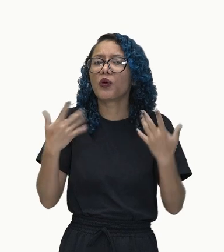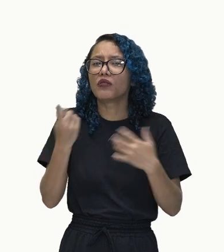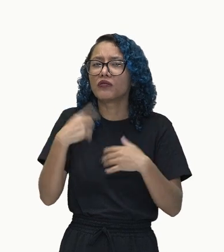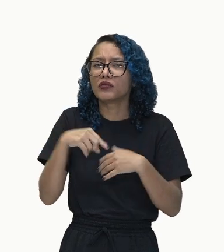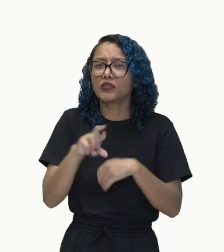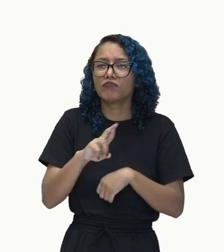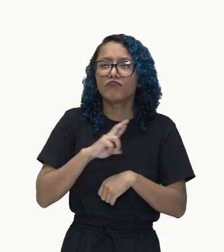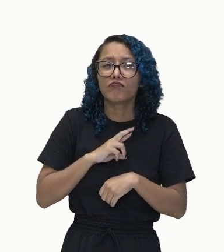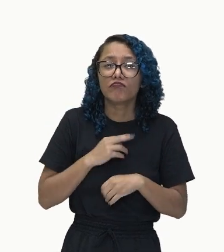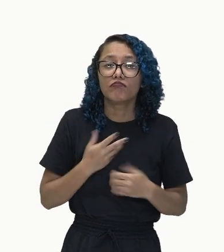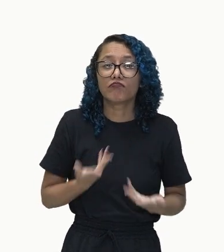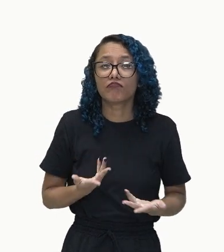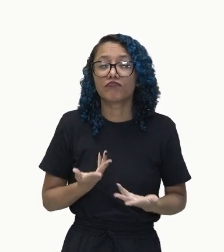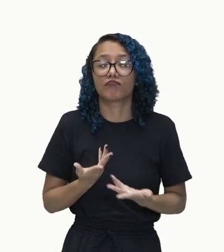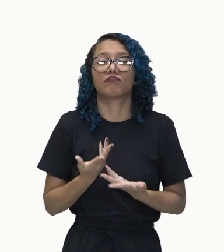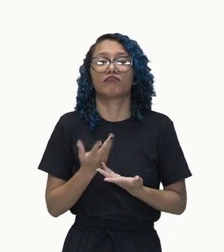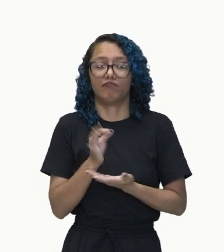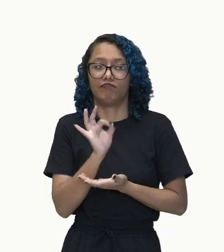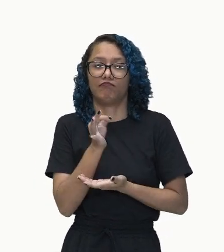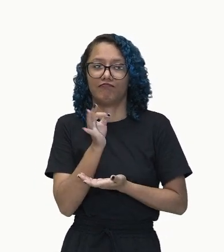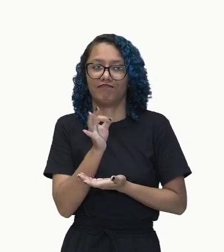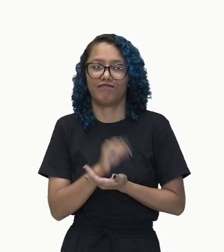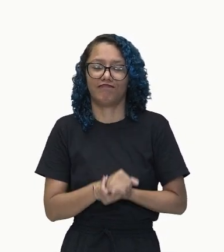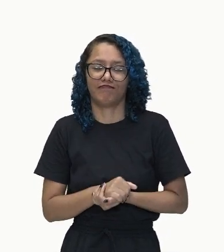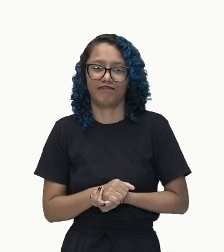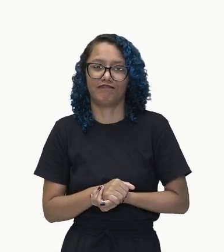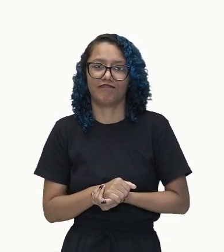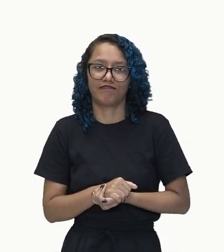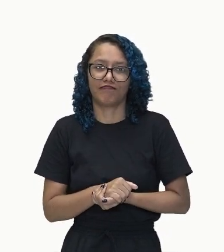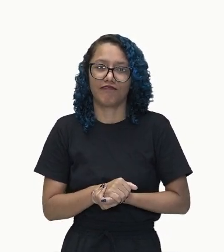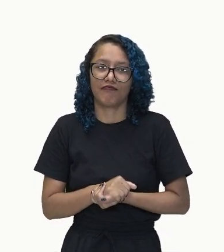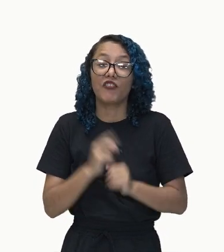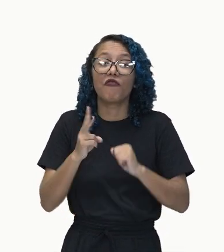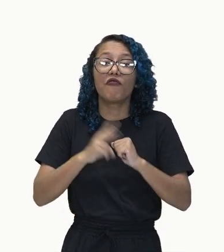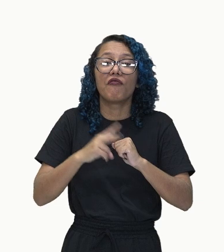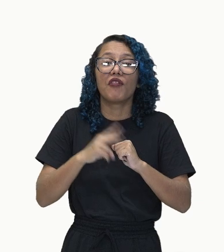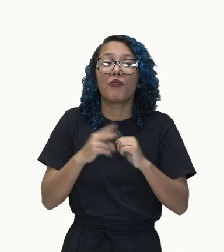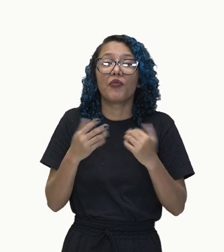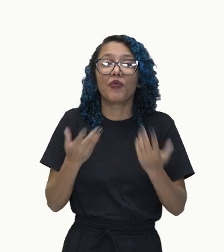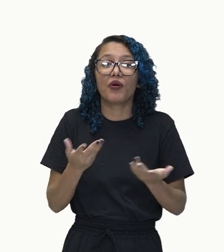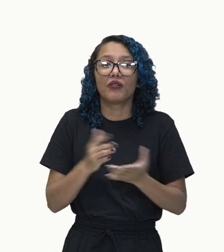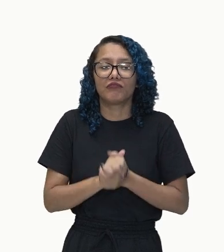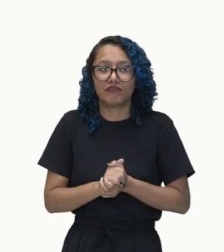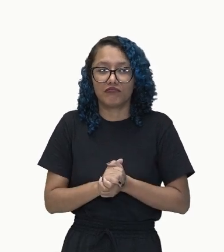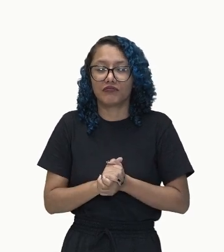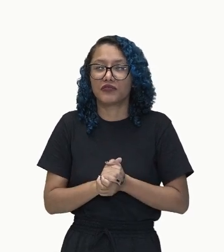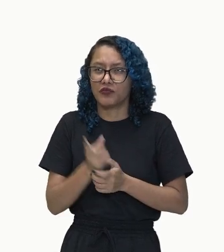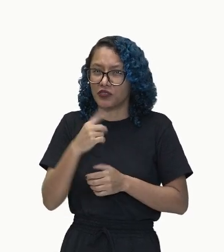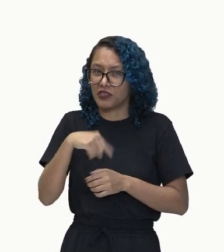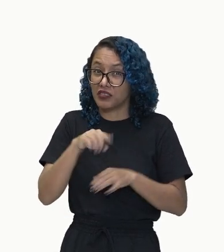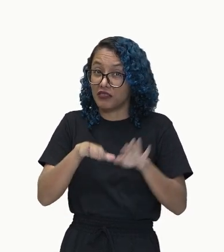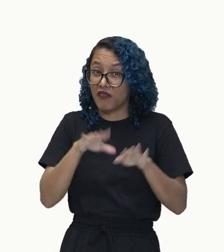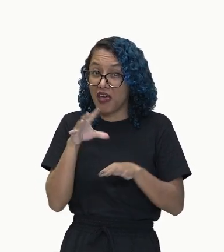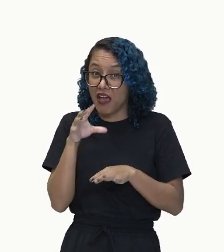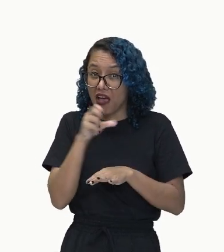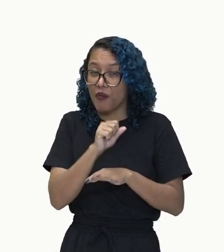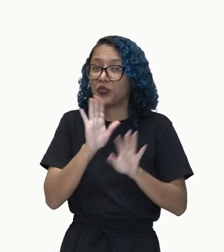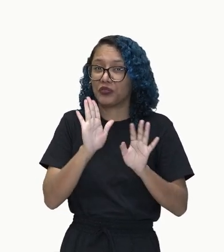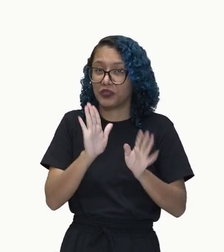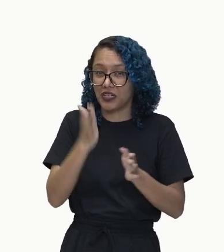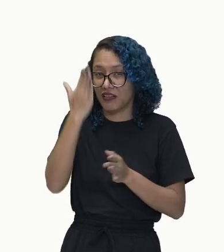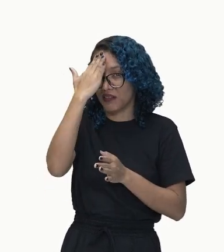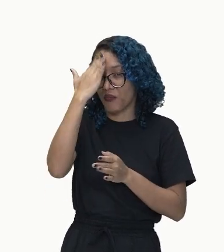responder? Ah, é isso mesmo. É isso aí. Você, ó, percebeu como você está ficando mais rápido localizando o verbo?